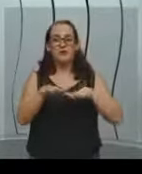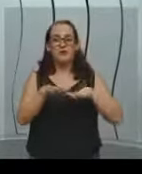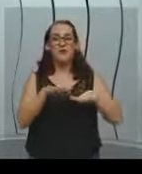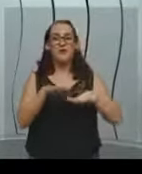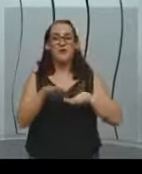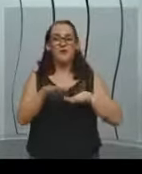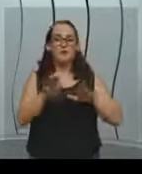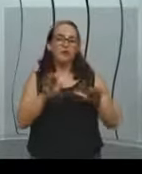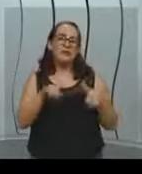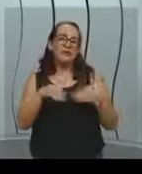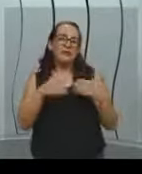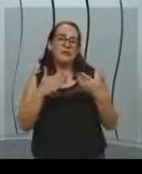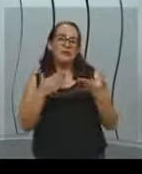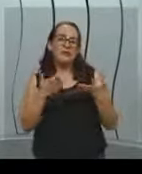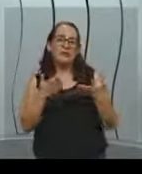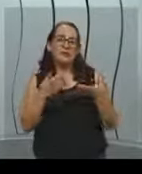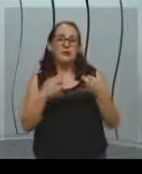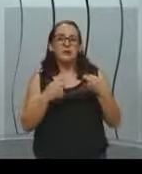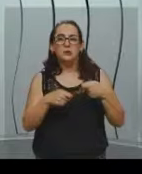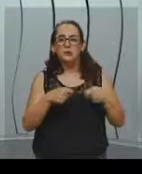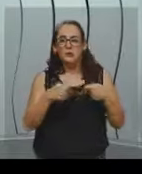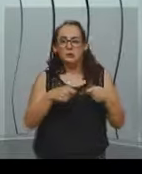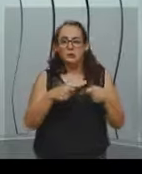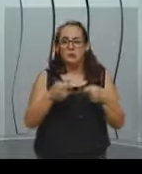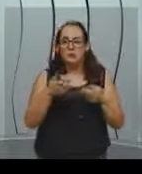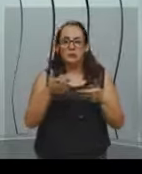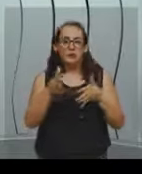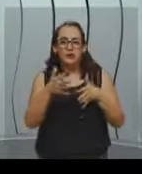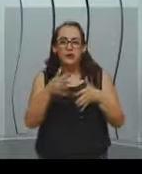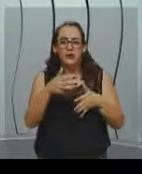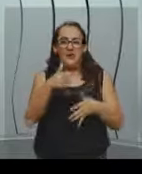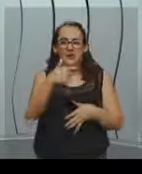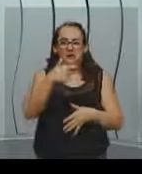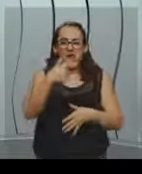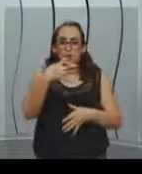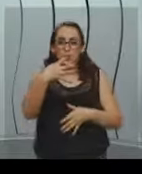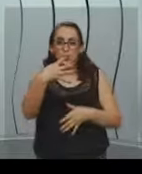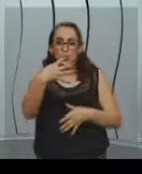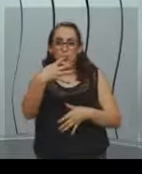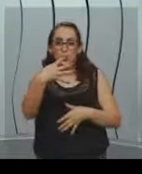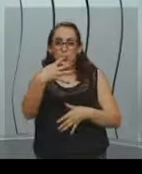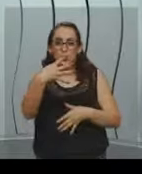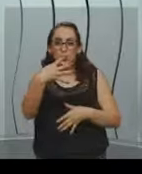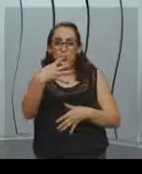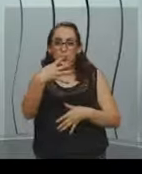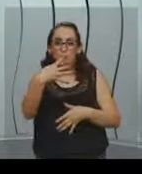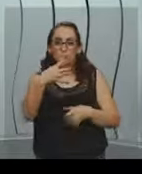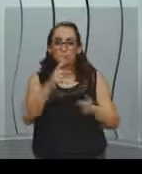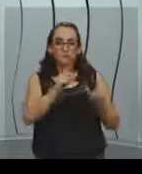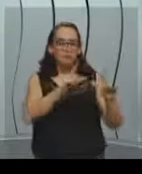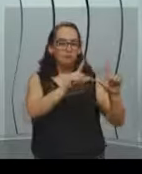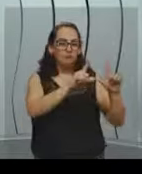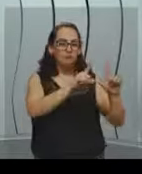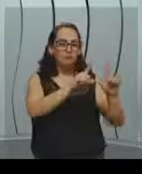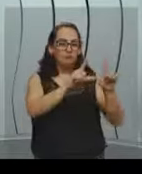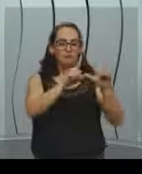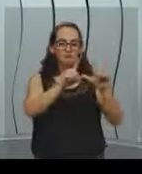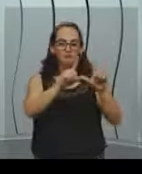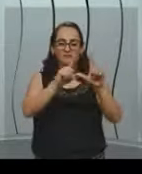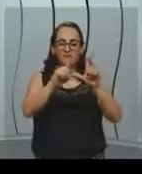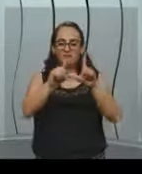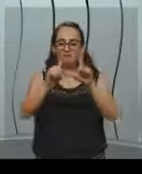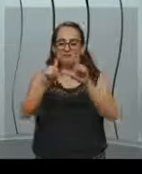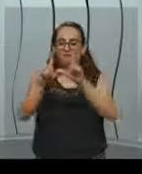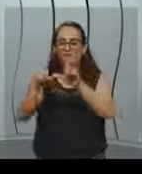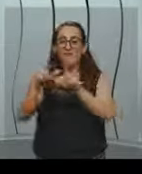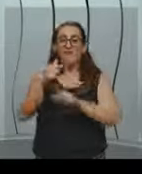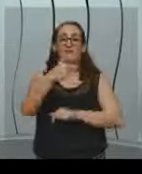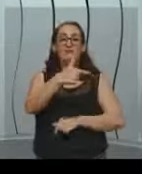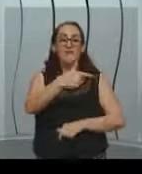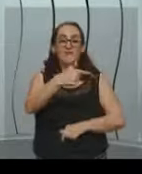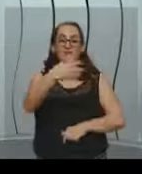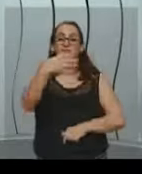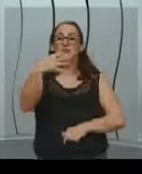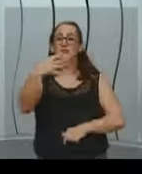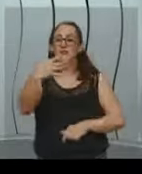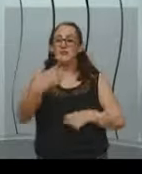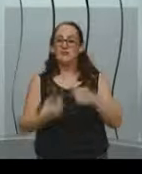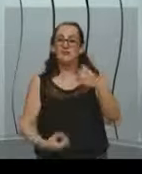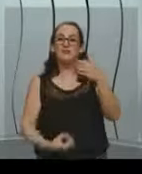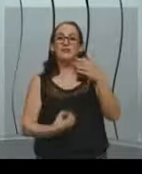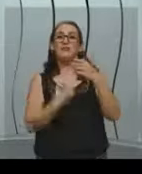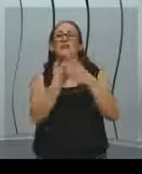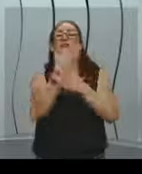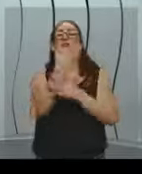24, 24 imagens por segundo para você criar a animação.